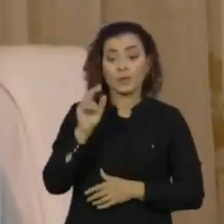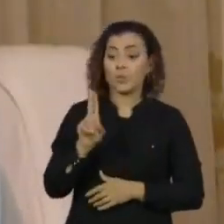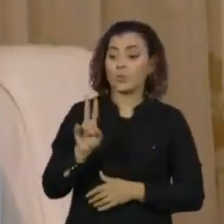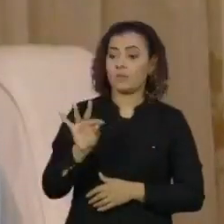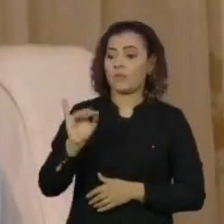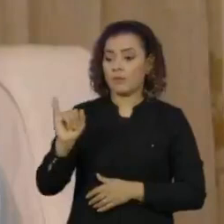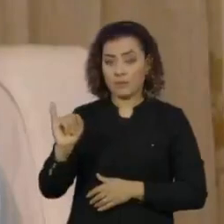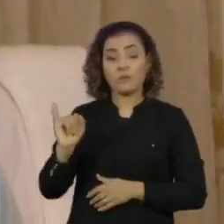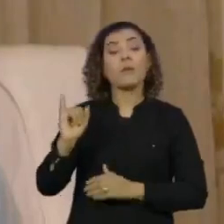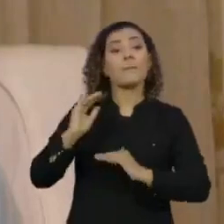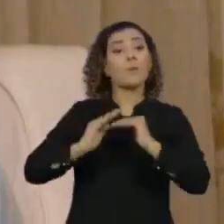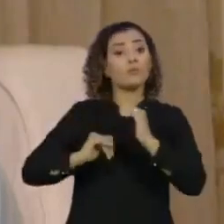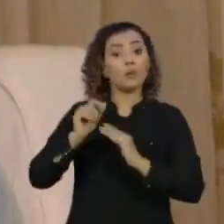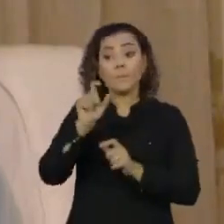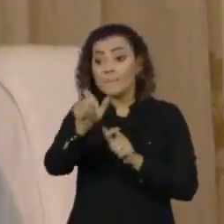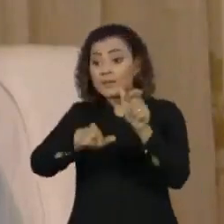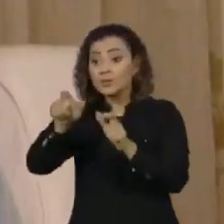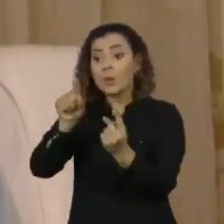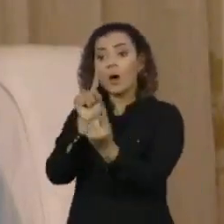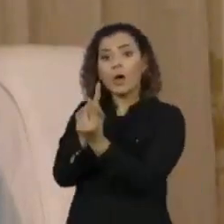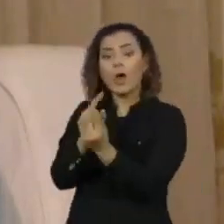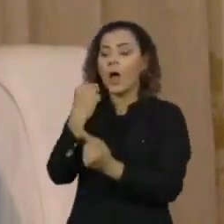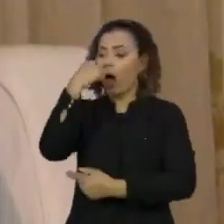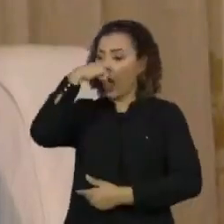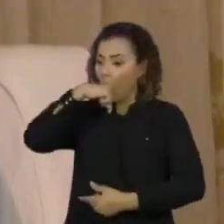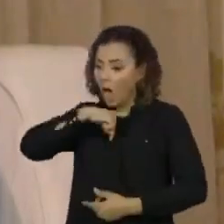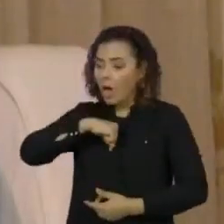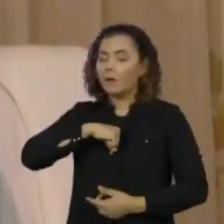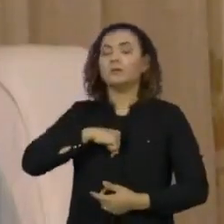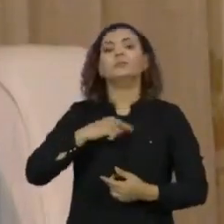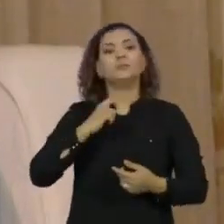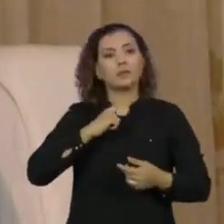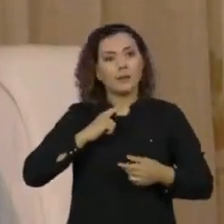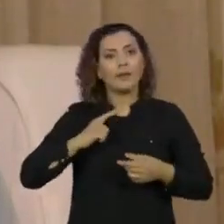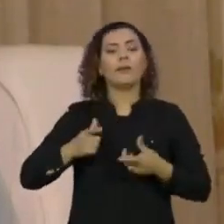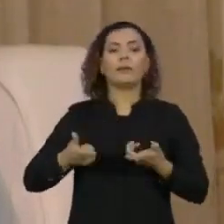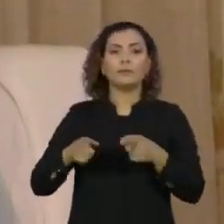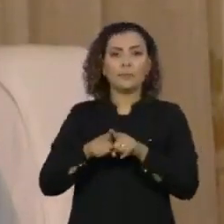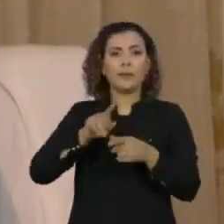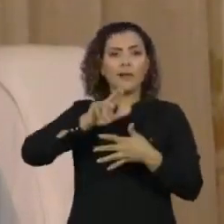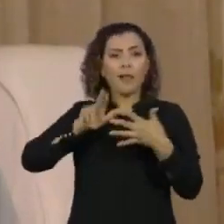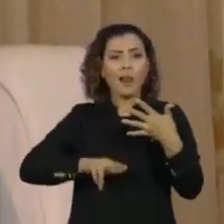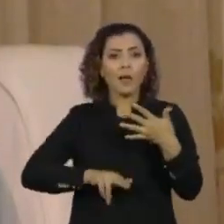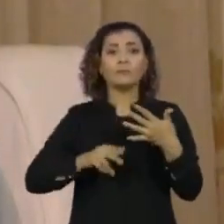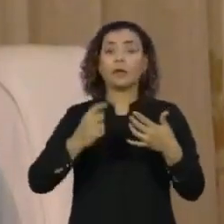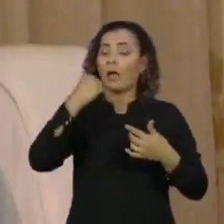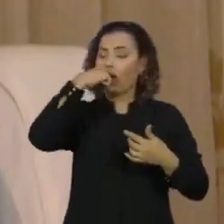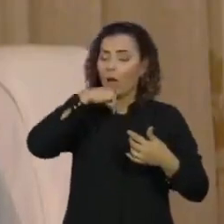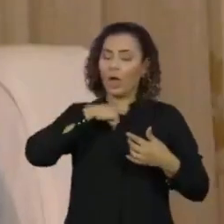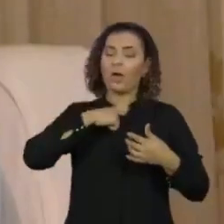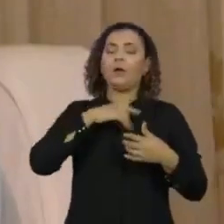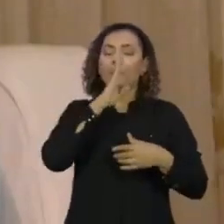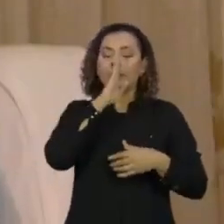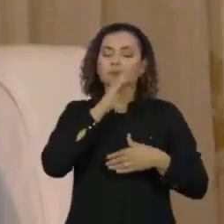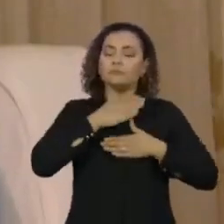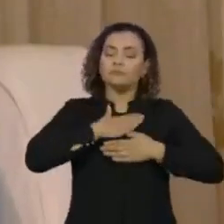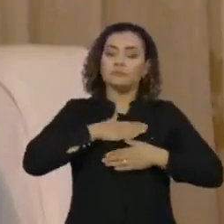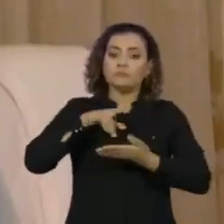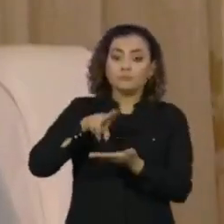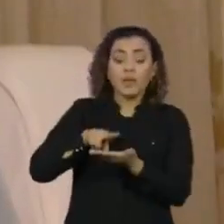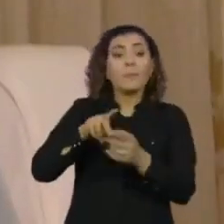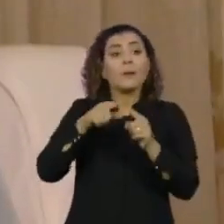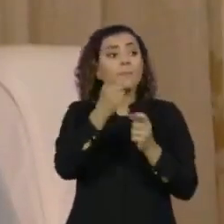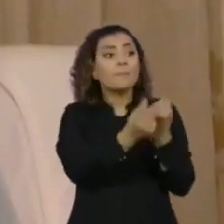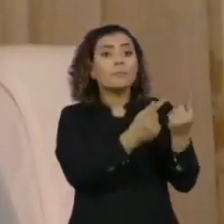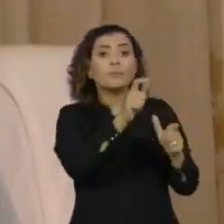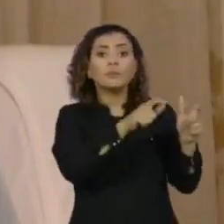pacientes, muitos estão entubados, estão com sondas, uma série de invasões. E há pessoas que podem